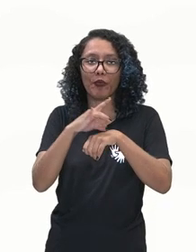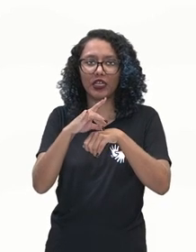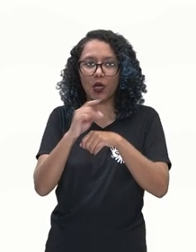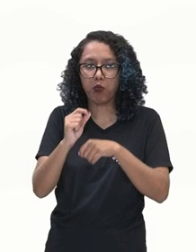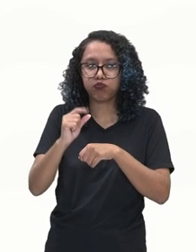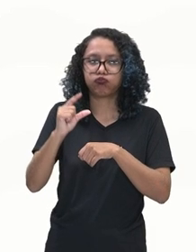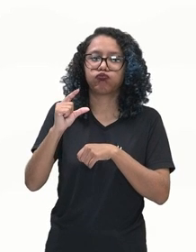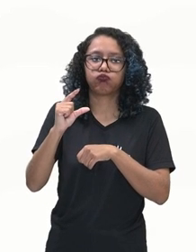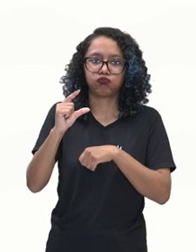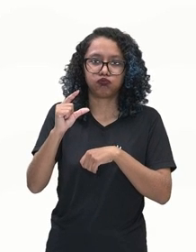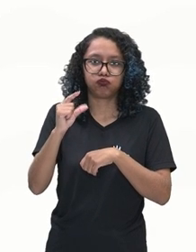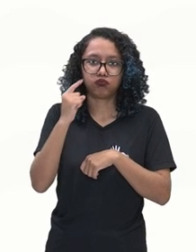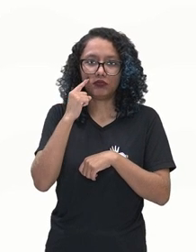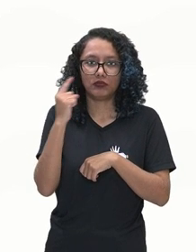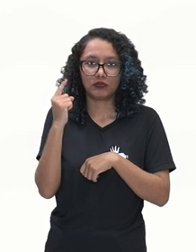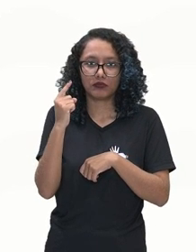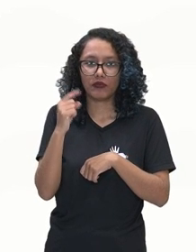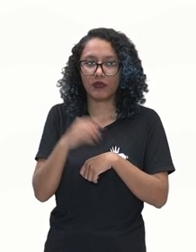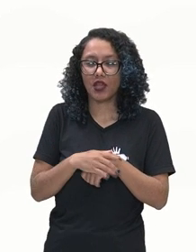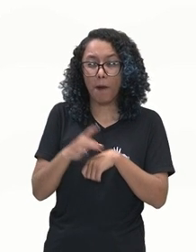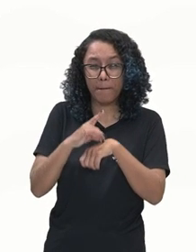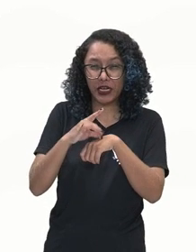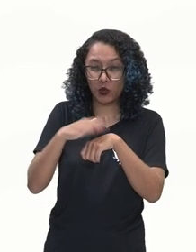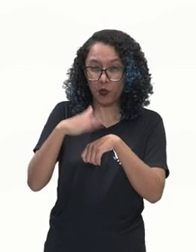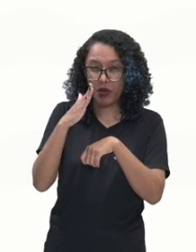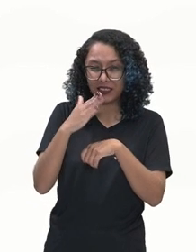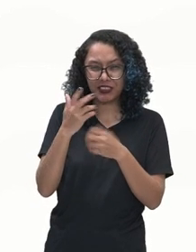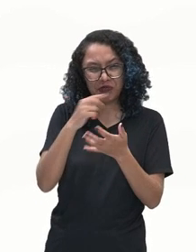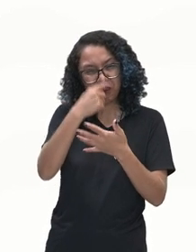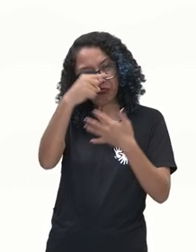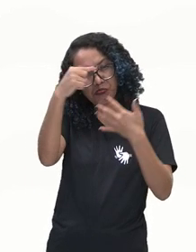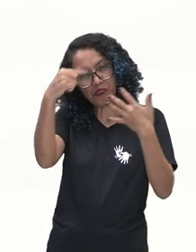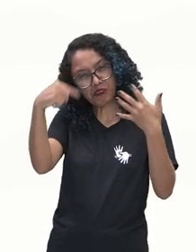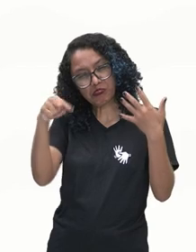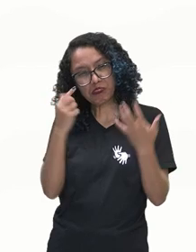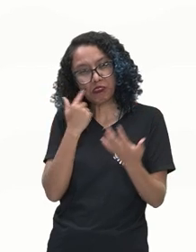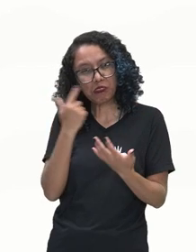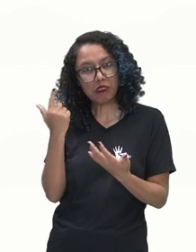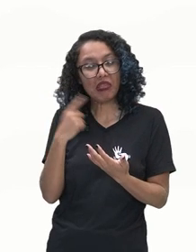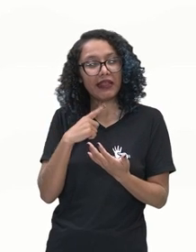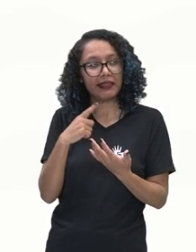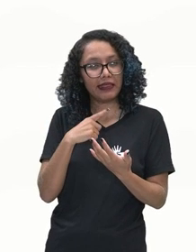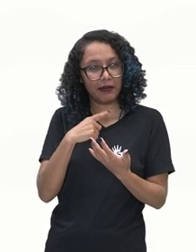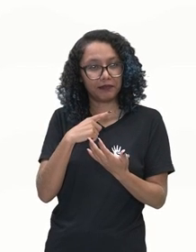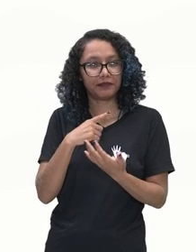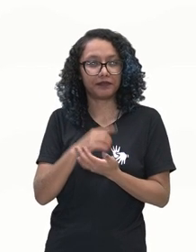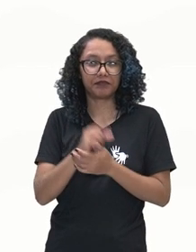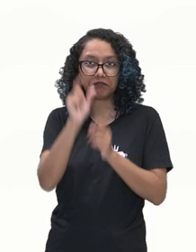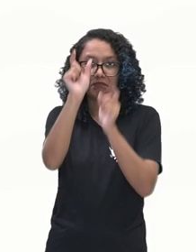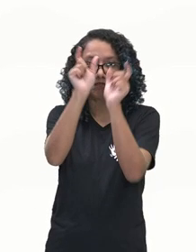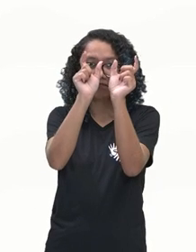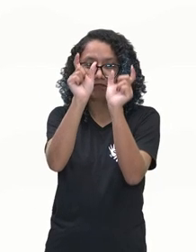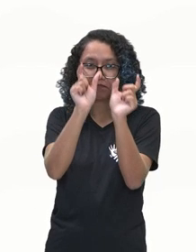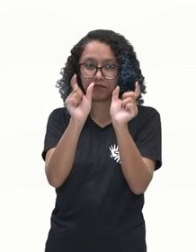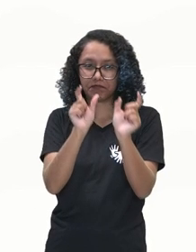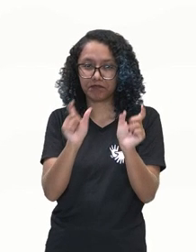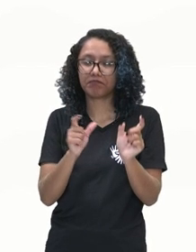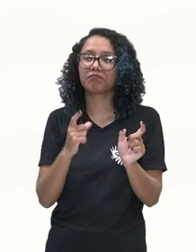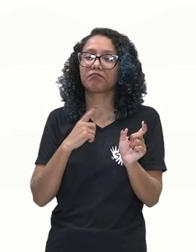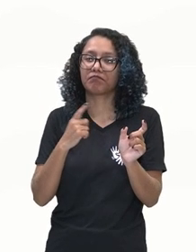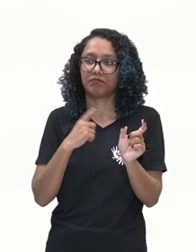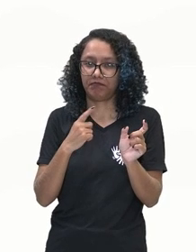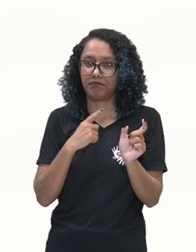Portuguese, African e assim em diante. Vocês podem observar que nós temos várias e várias